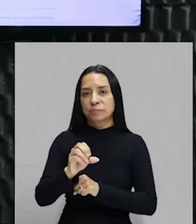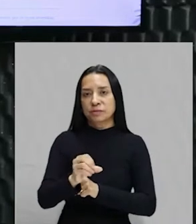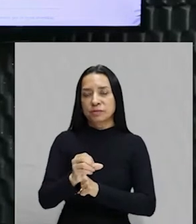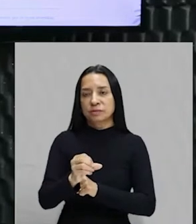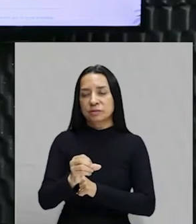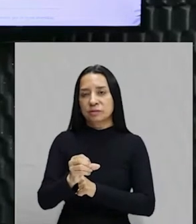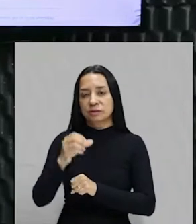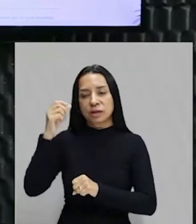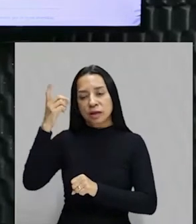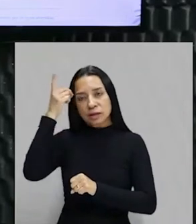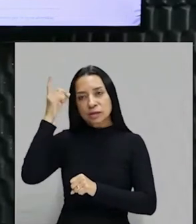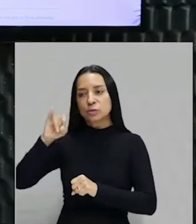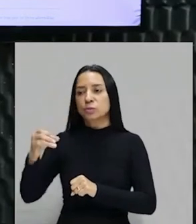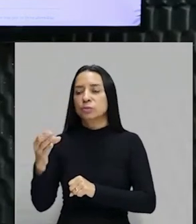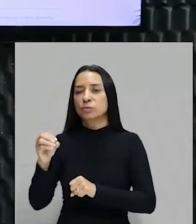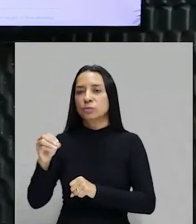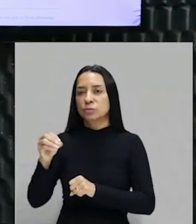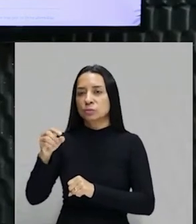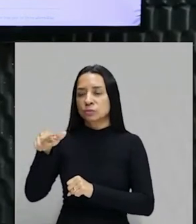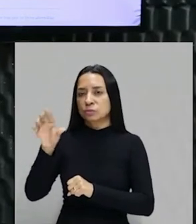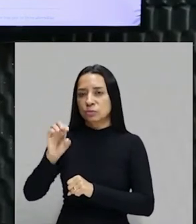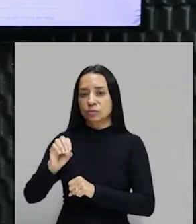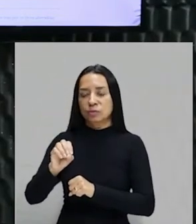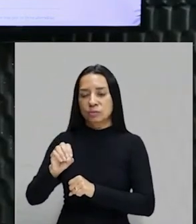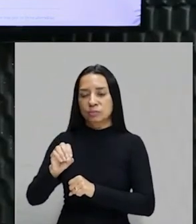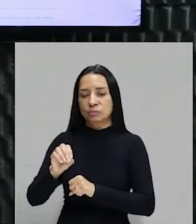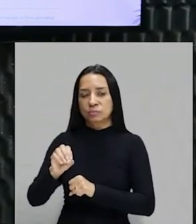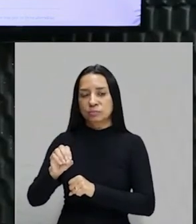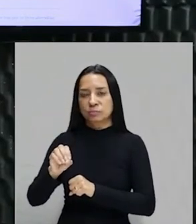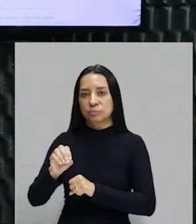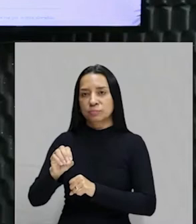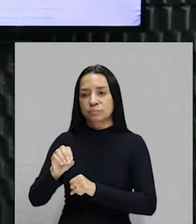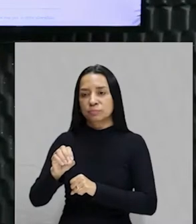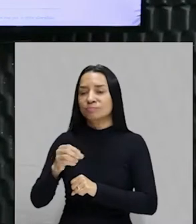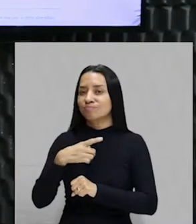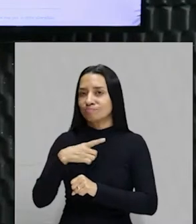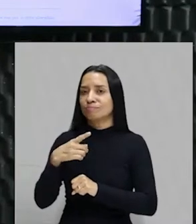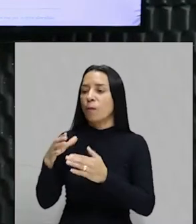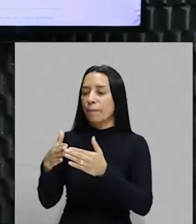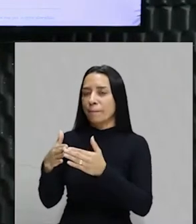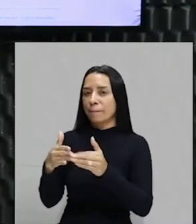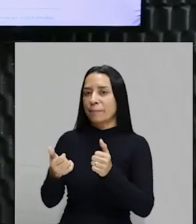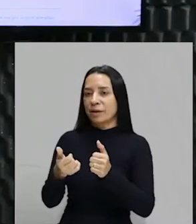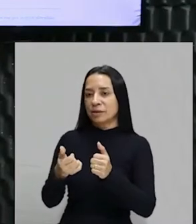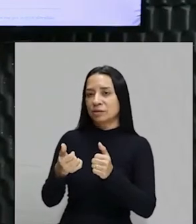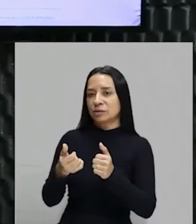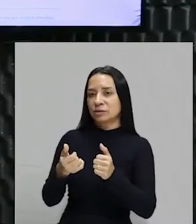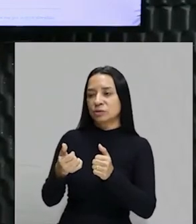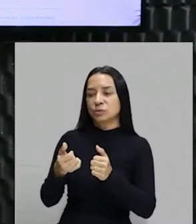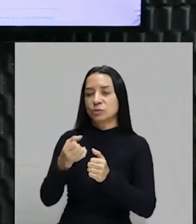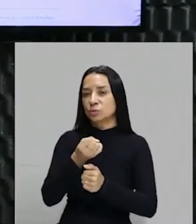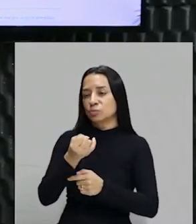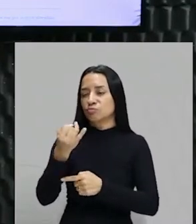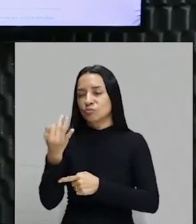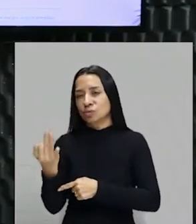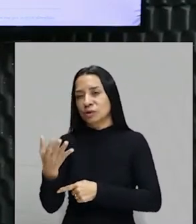João encomenda, encomenda, essa é a palavra correta, uma quantidade de mais ou menos uns 40 artistas que vieram